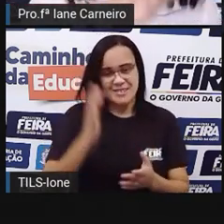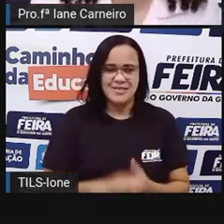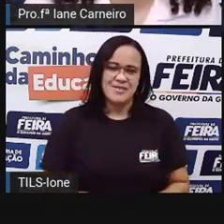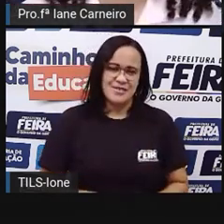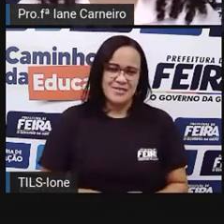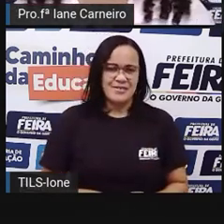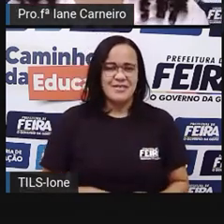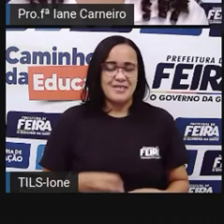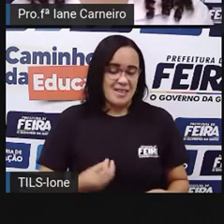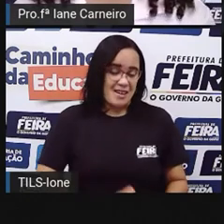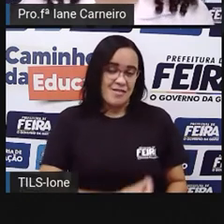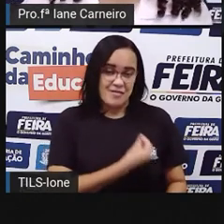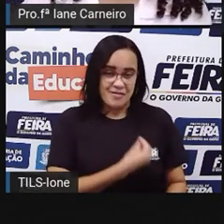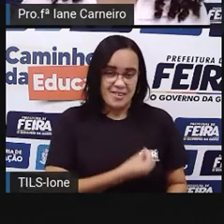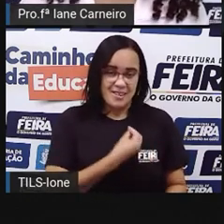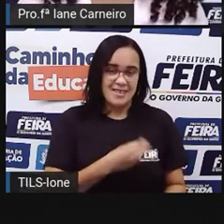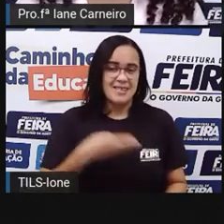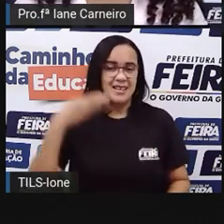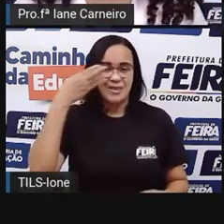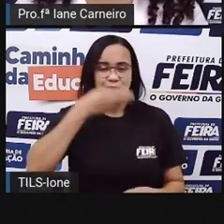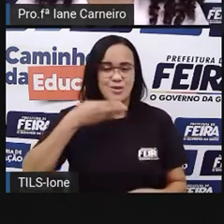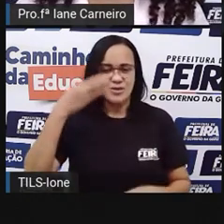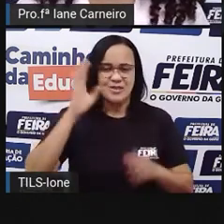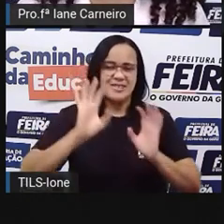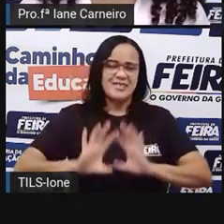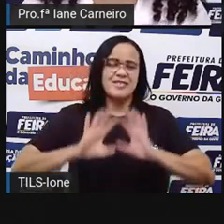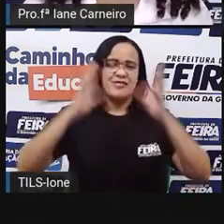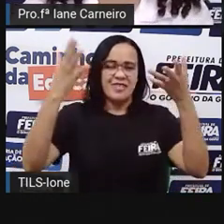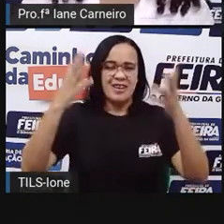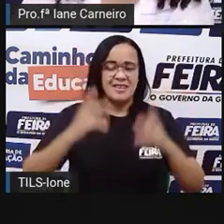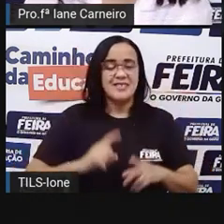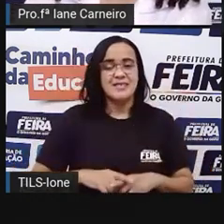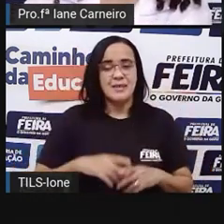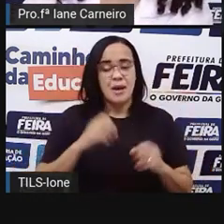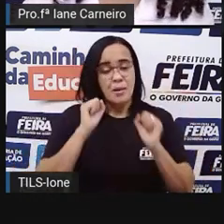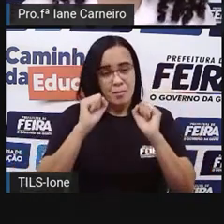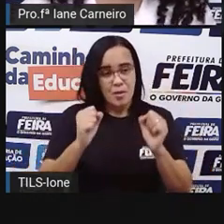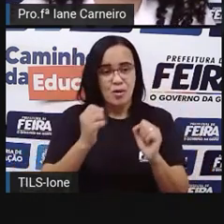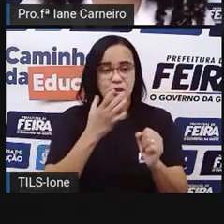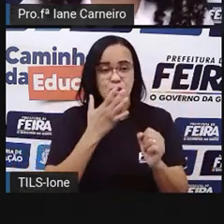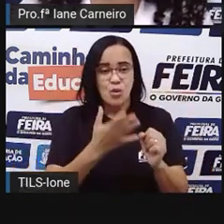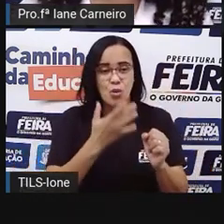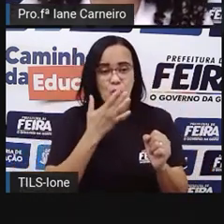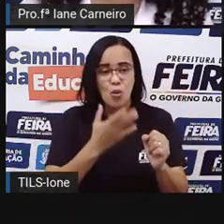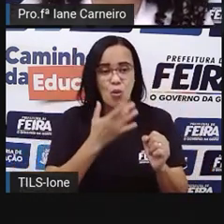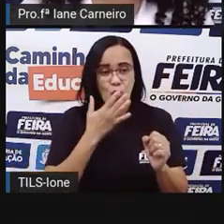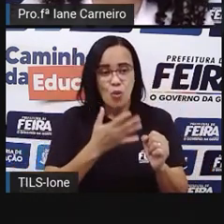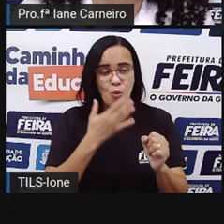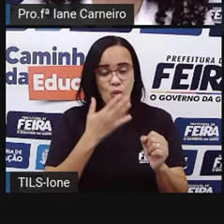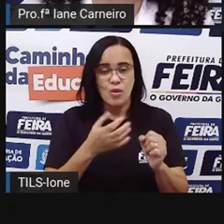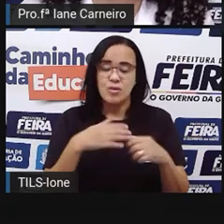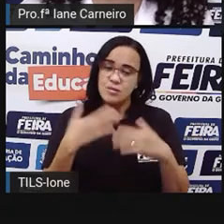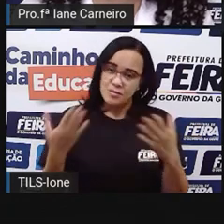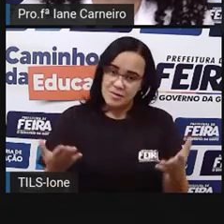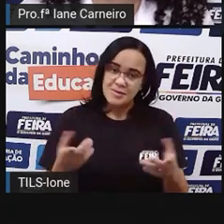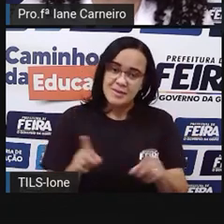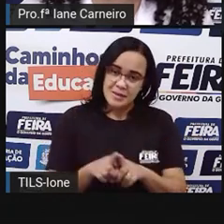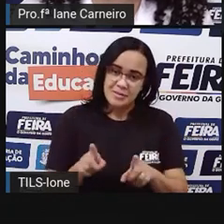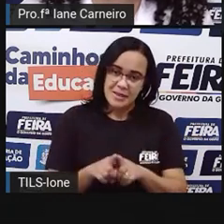colore como você achar melhor, né? E aí você vai brincando, né? A Pro também brincava muito assim, de fazer, ó.